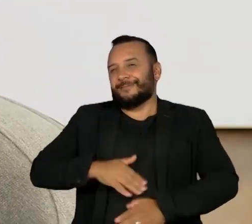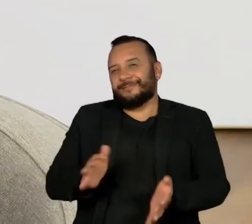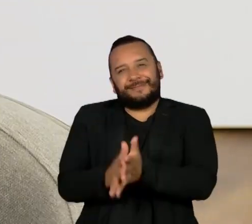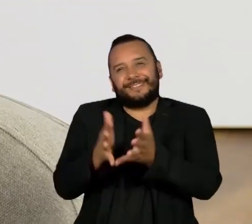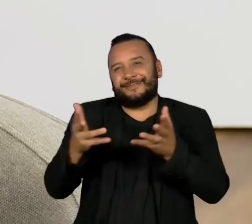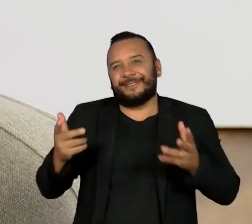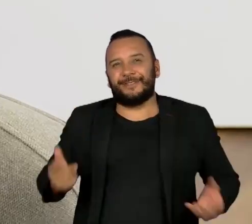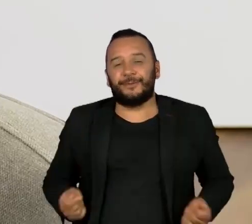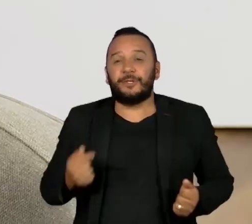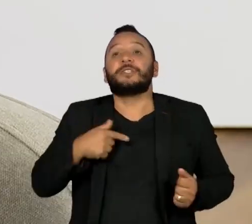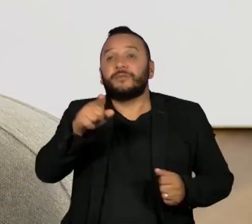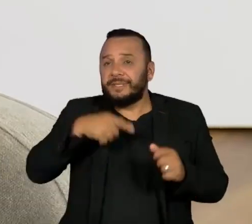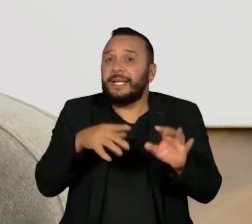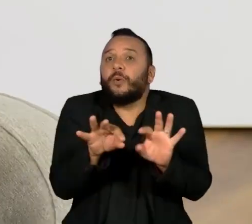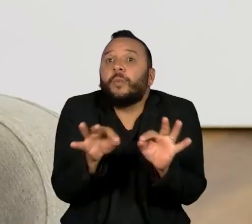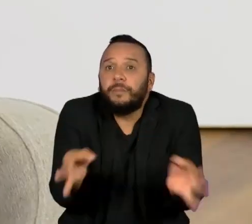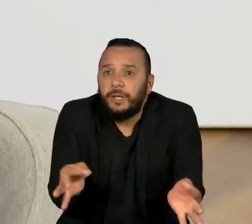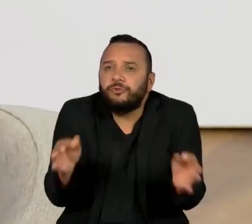realmente mais humilde com relação ao mundo.